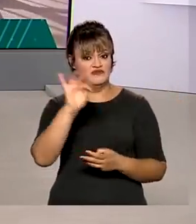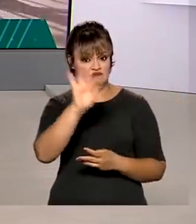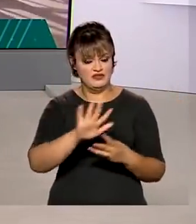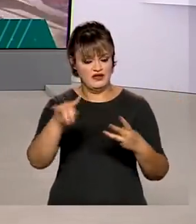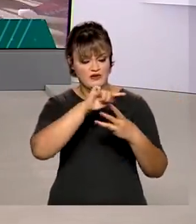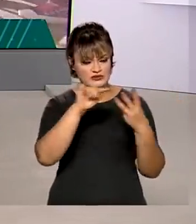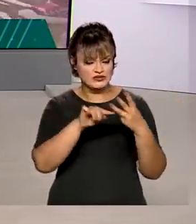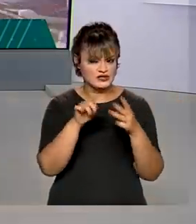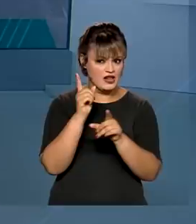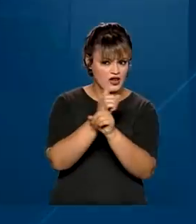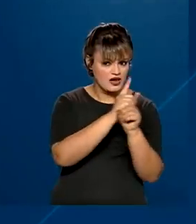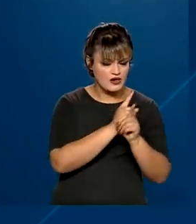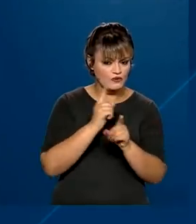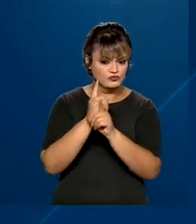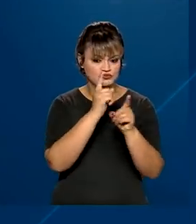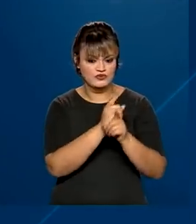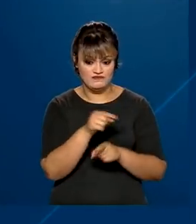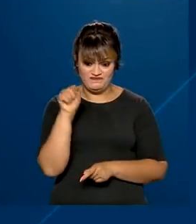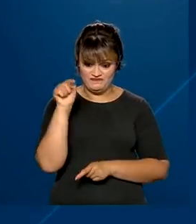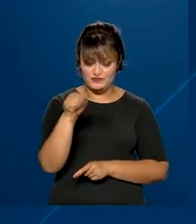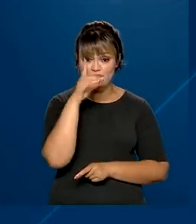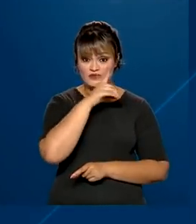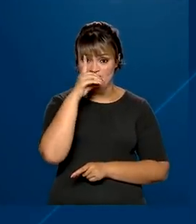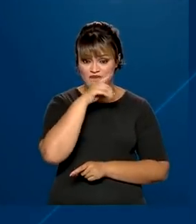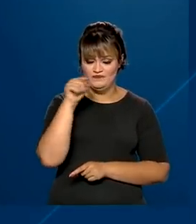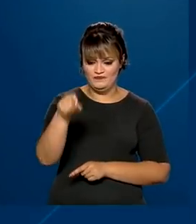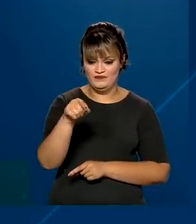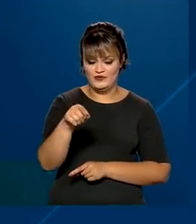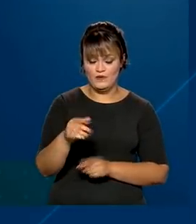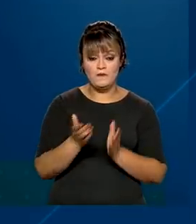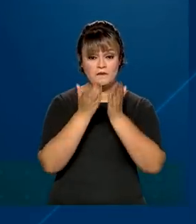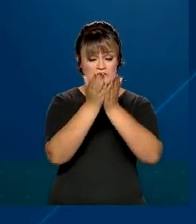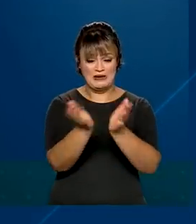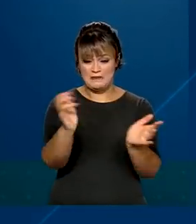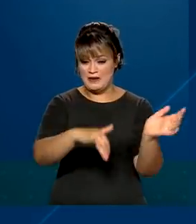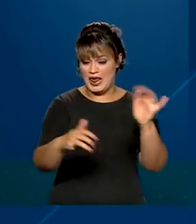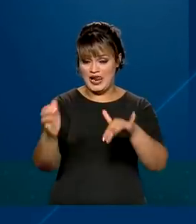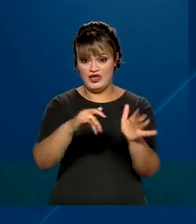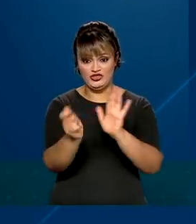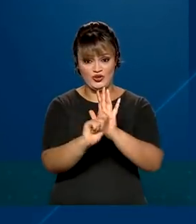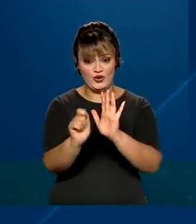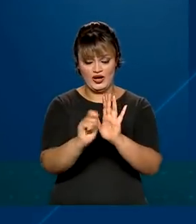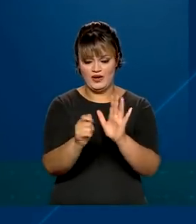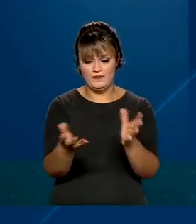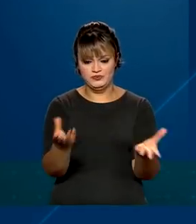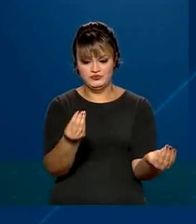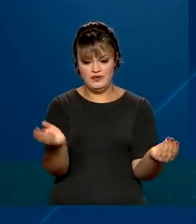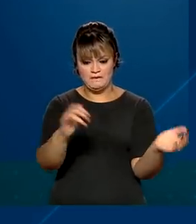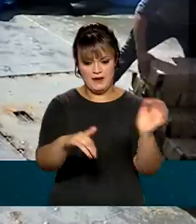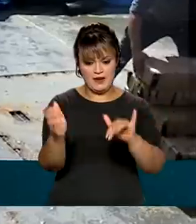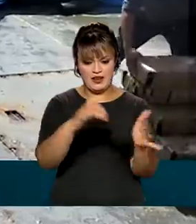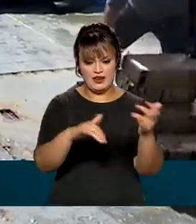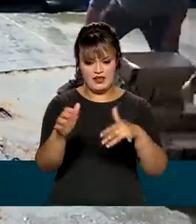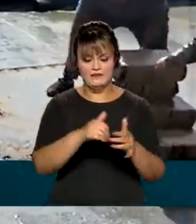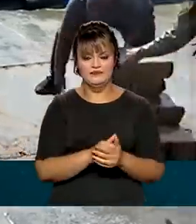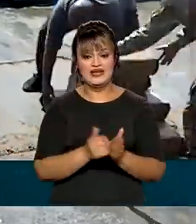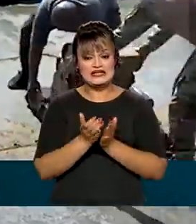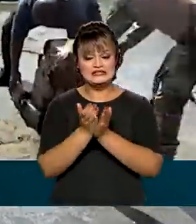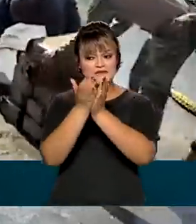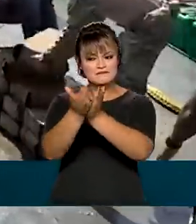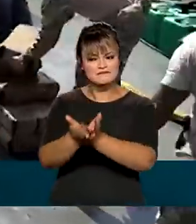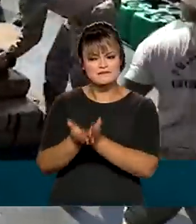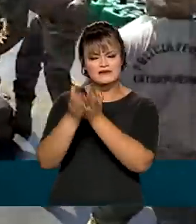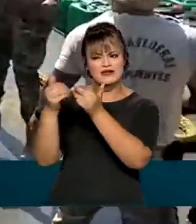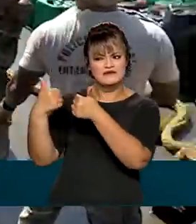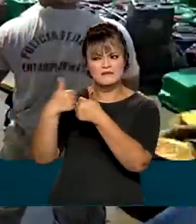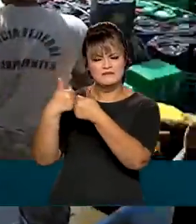interceptou e apreendeu neste domingo uma embarcação com grande quantidade de drogas. O barco estava a cerca de